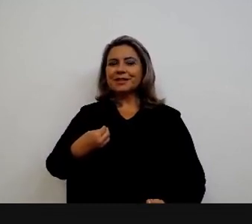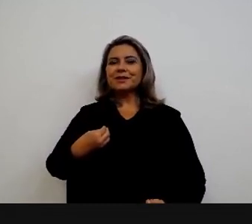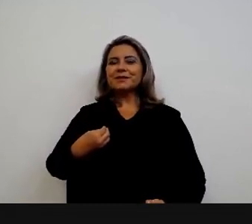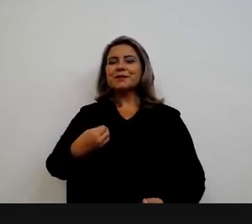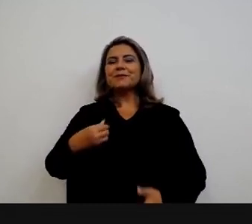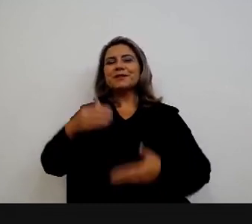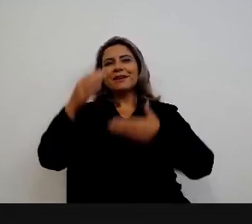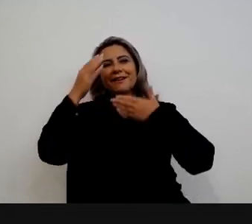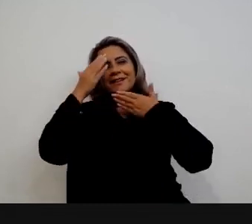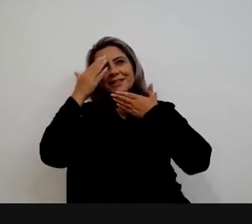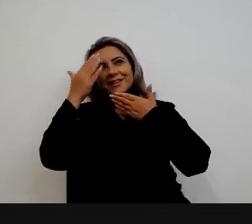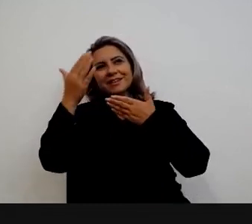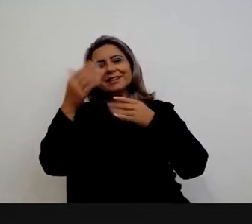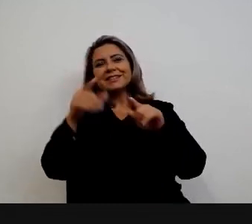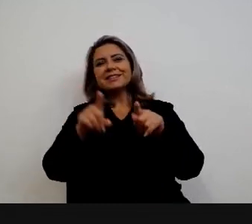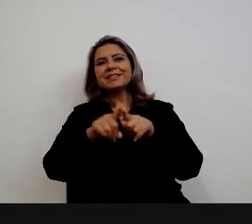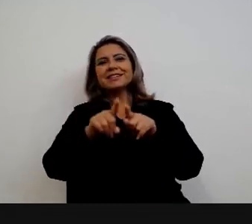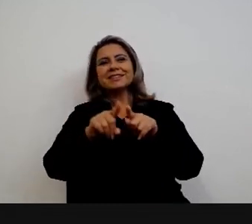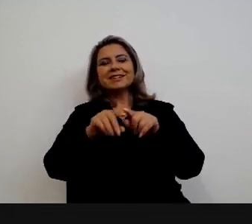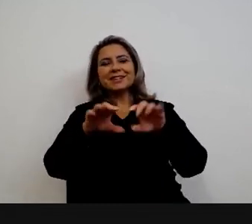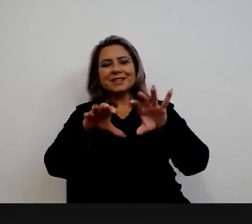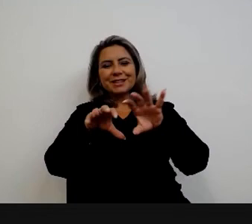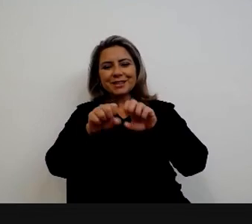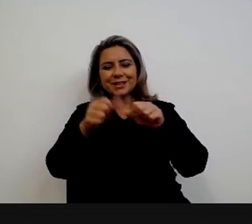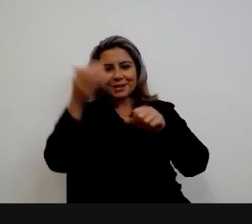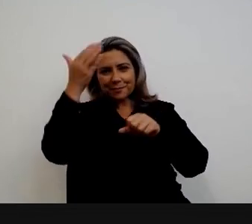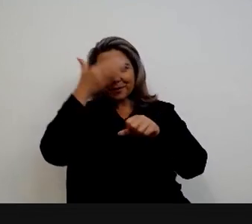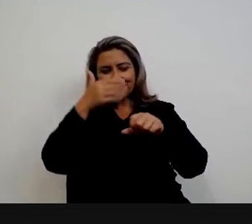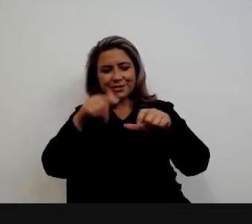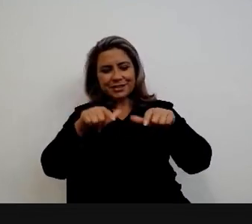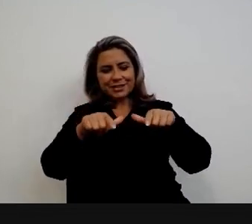consubstanciar esse agradecimento por meio desse certificado aqui